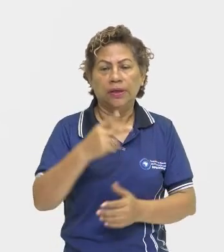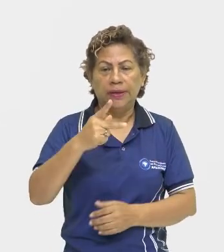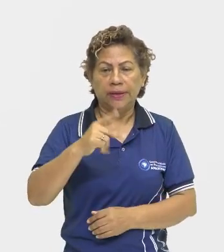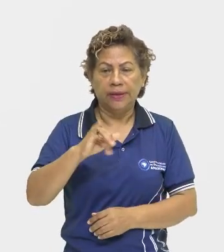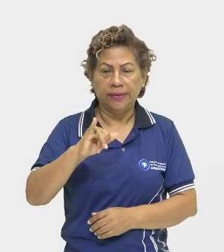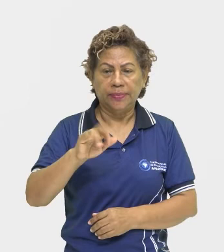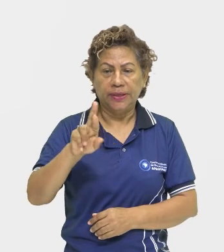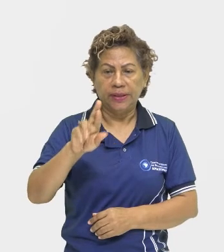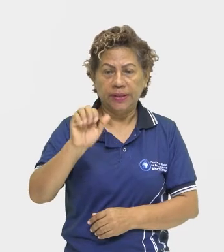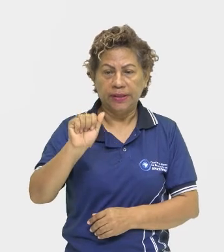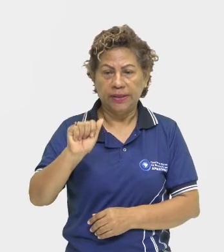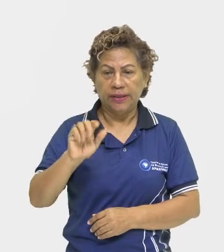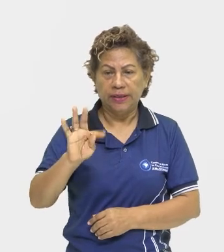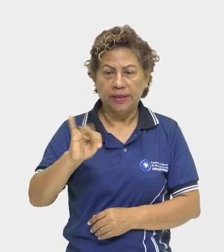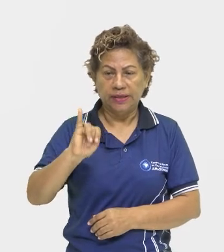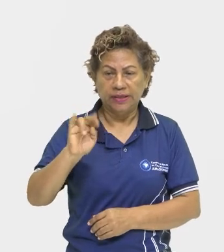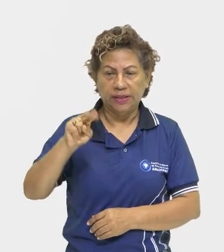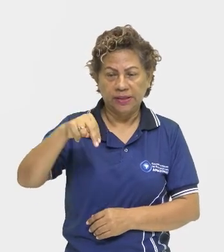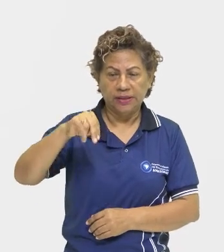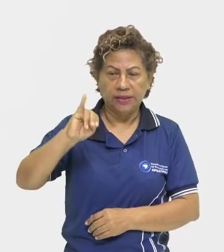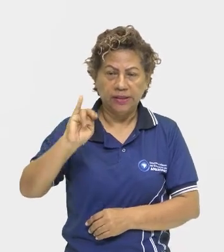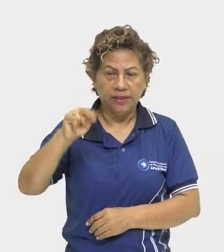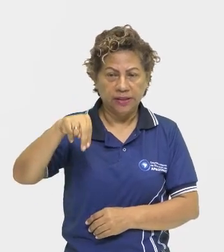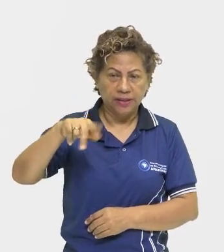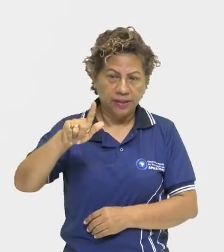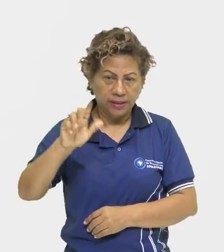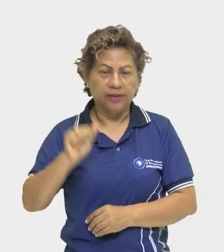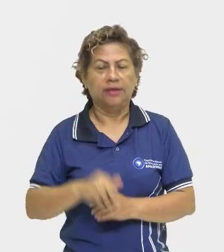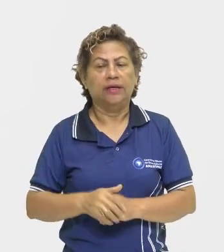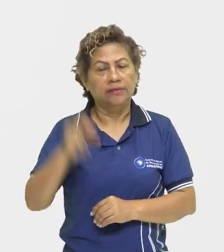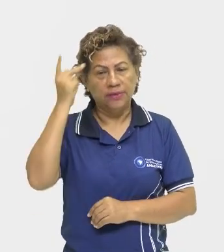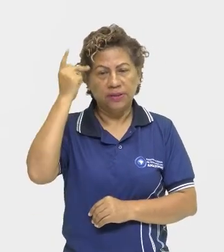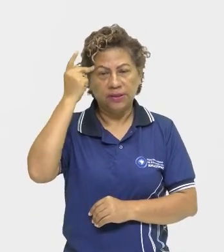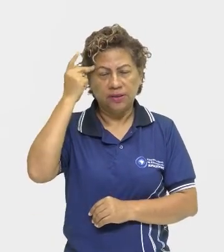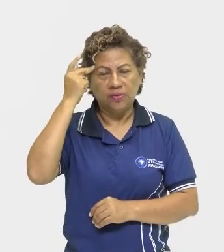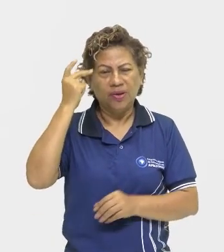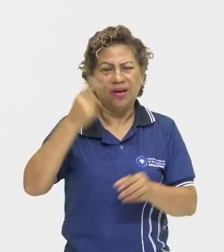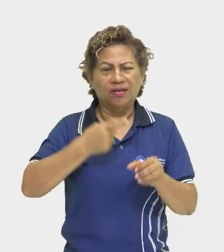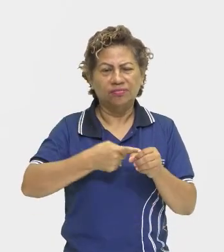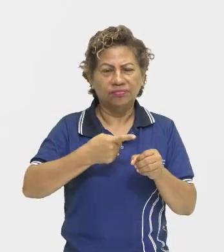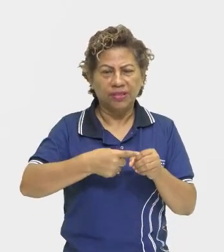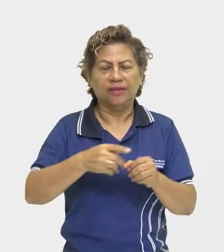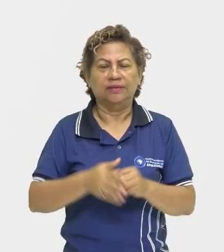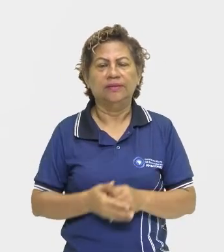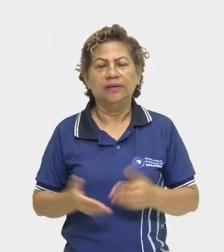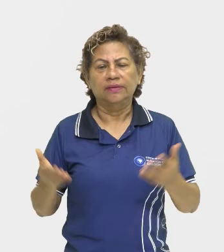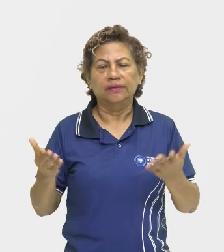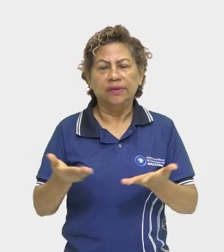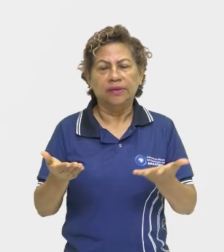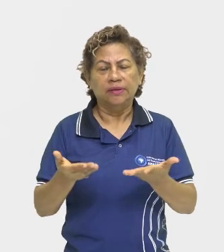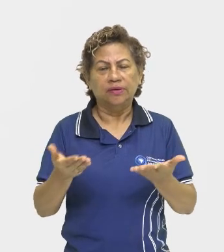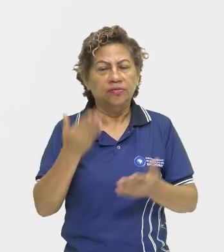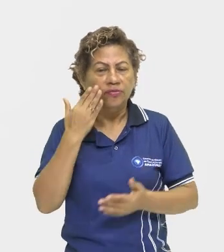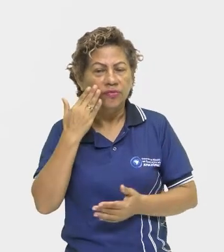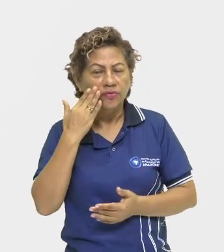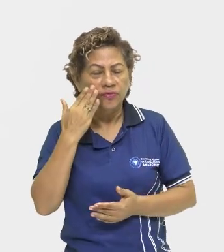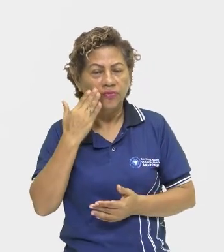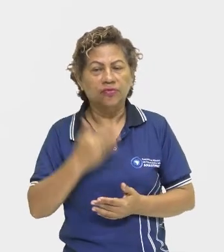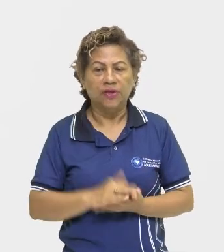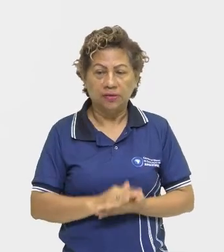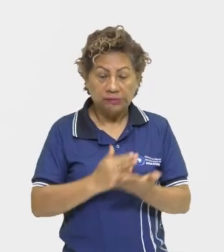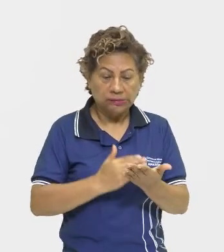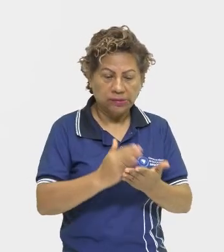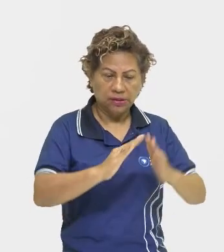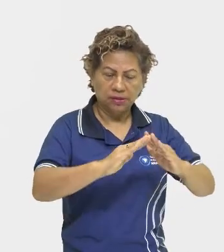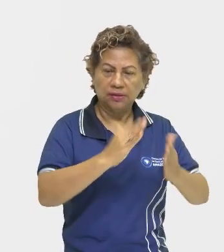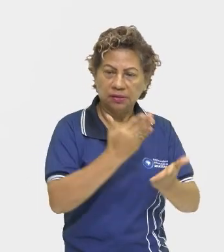Piratininga, que é a atual cidade de São Paulo. E é aí, gente, que começa a cidade de São Paulo, tá? Lembrando, por esse colégio,